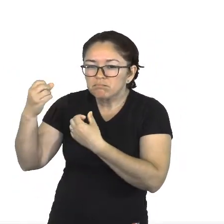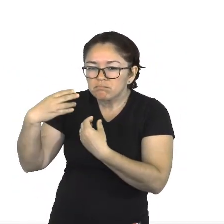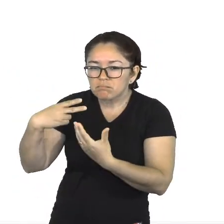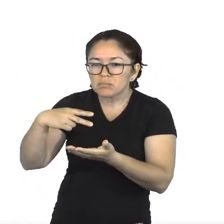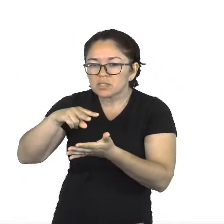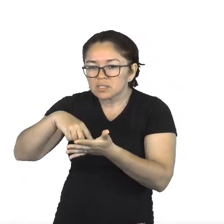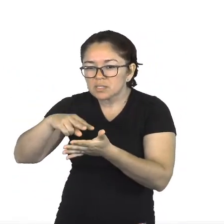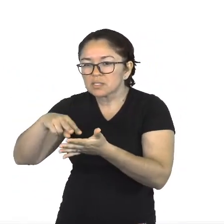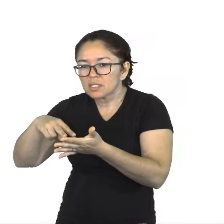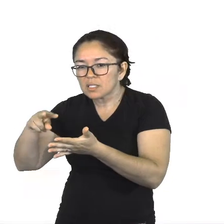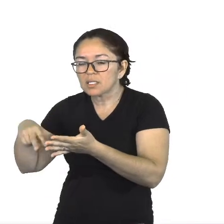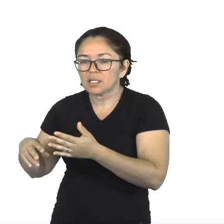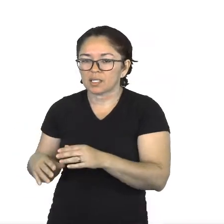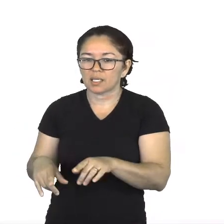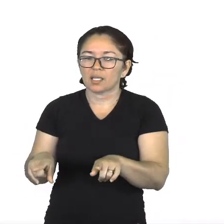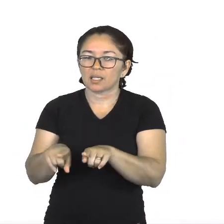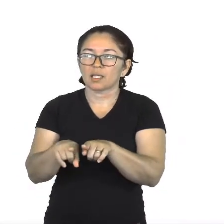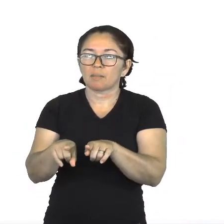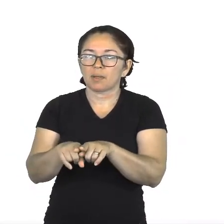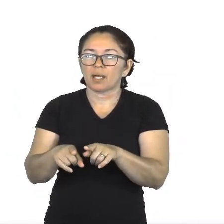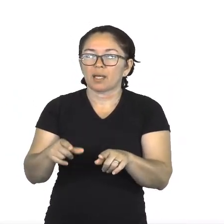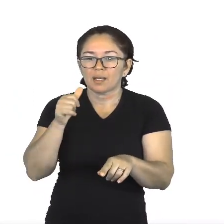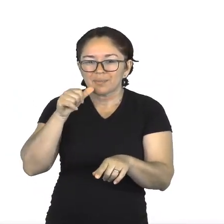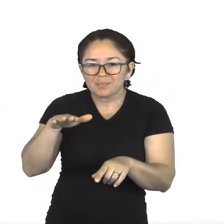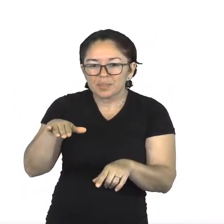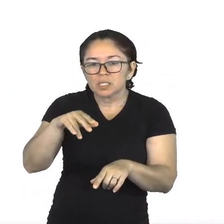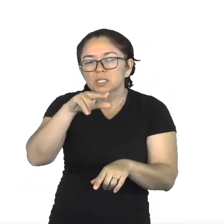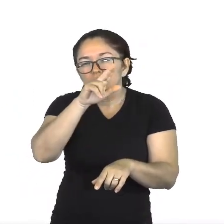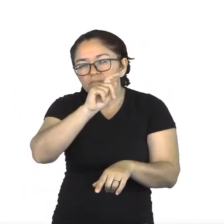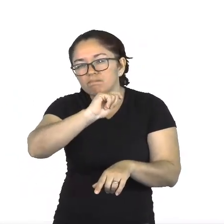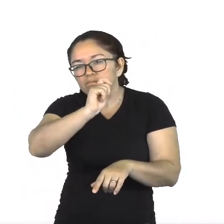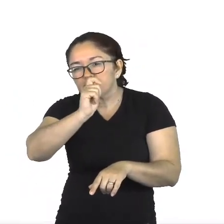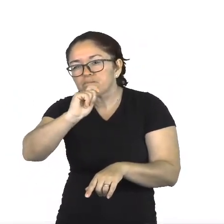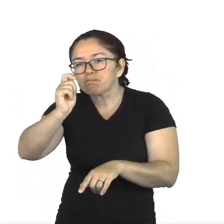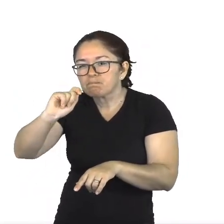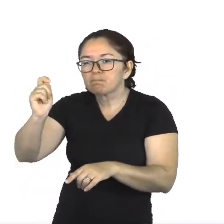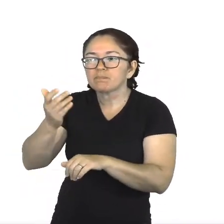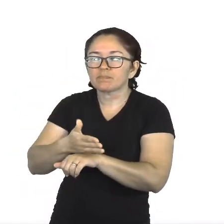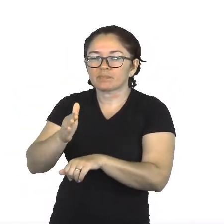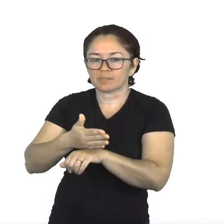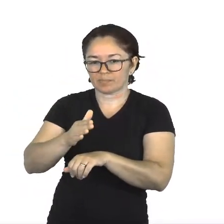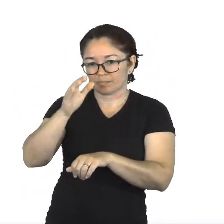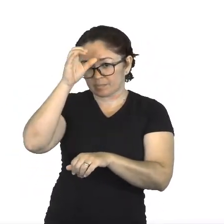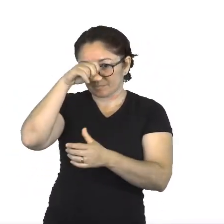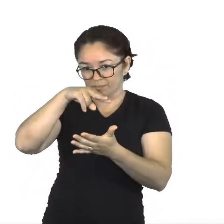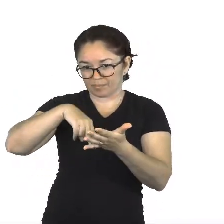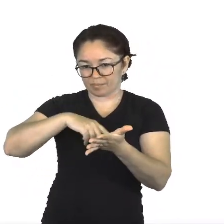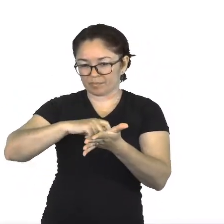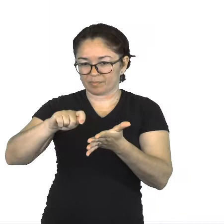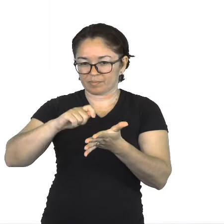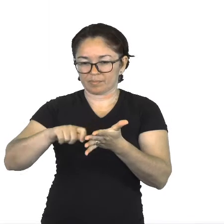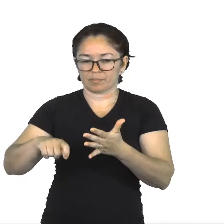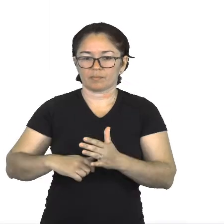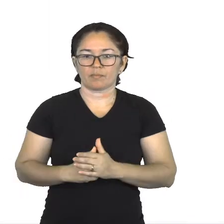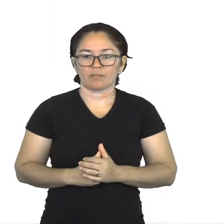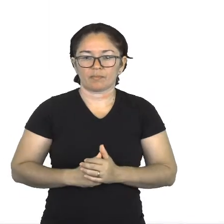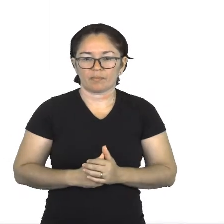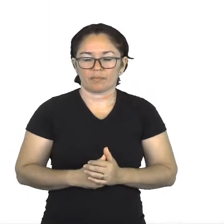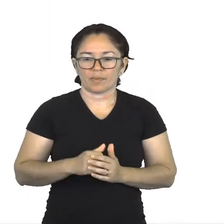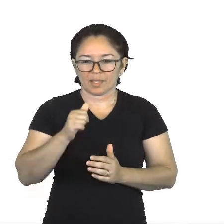pintando as paredes do porão da casa. A menina que rouba livros ainda mescla as